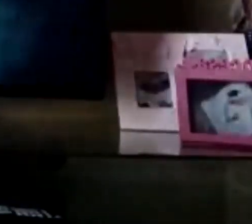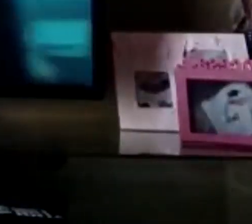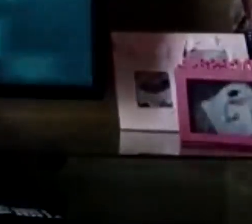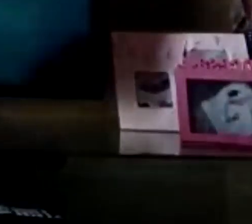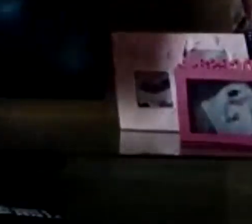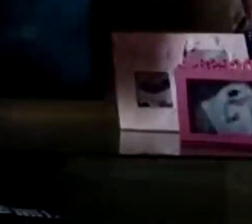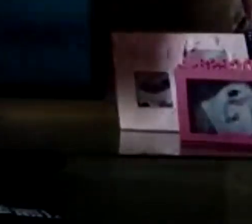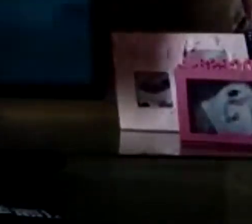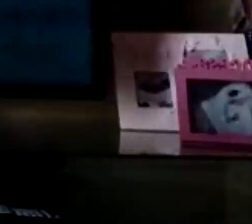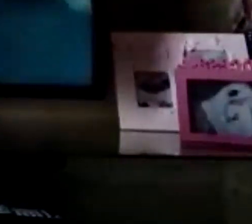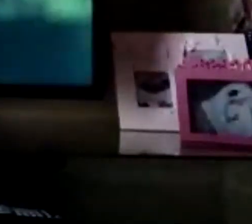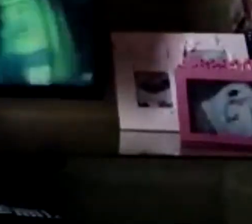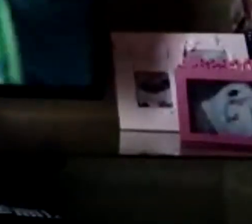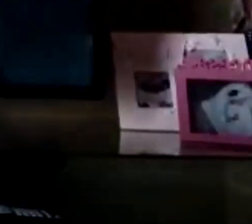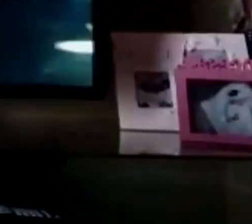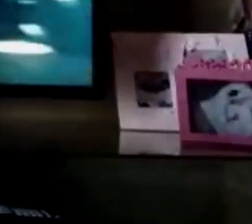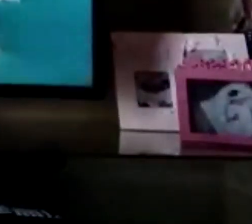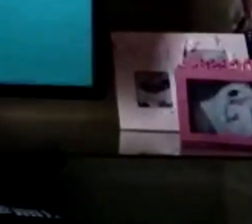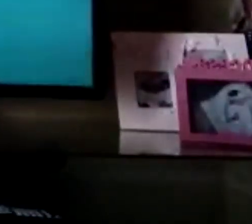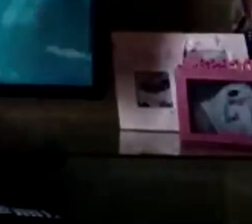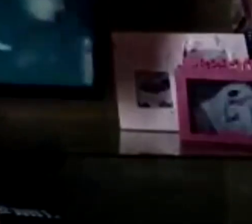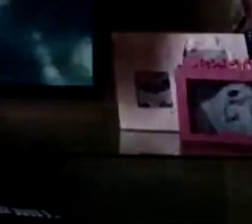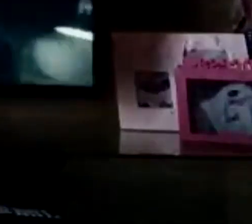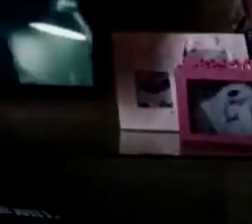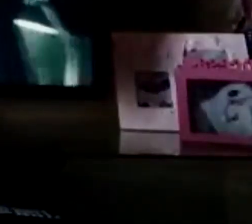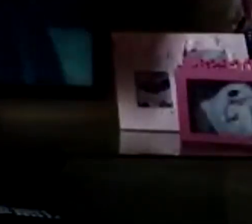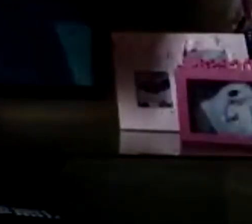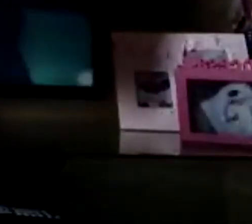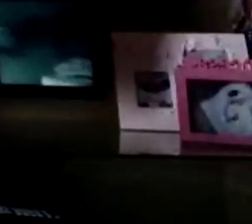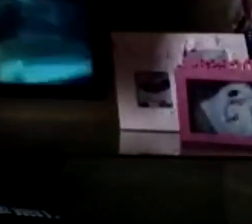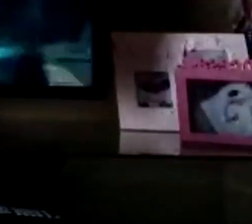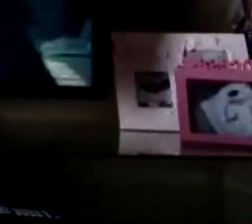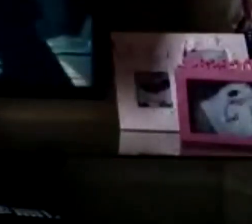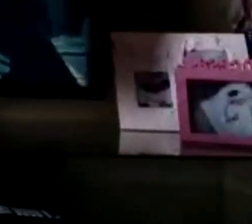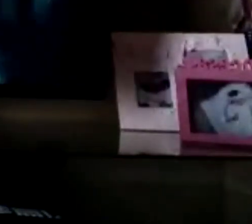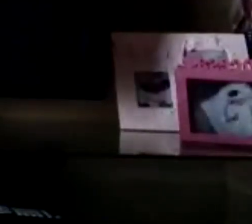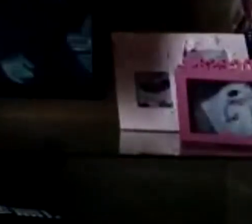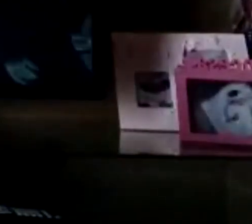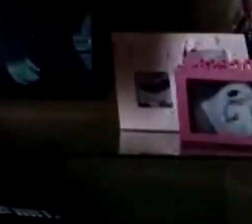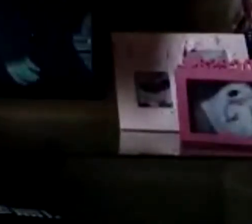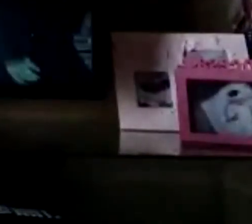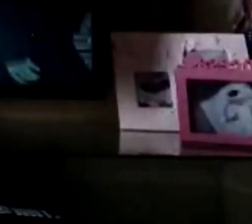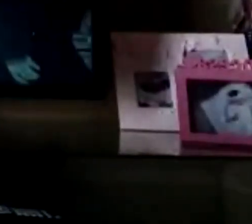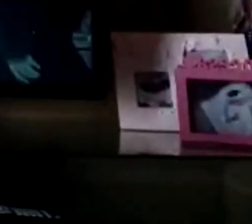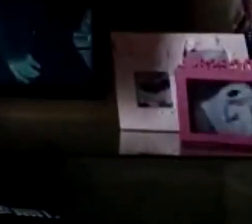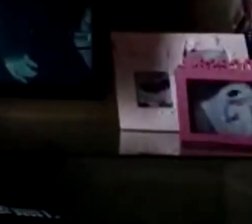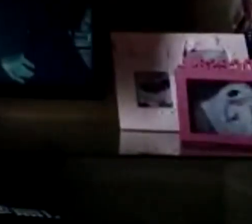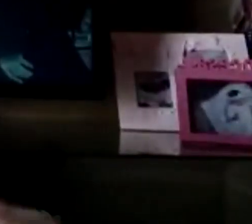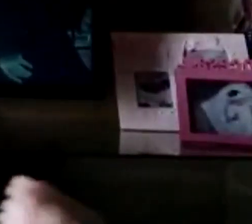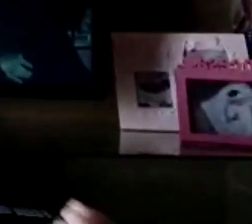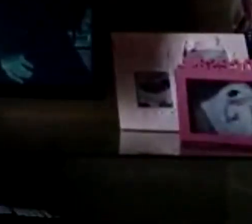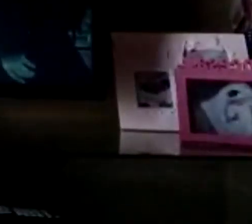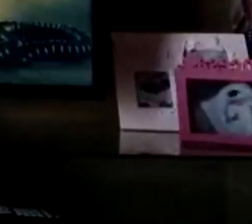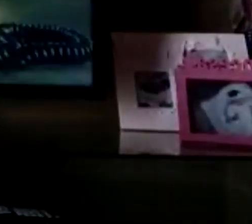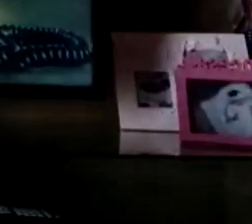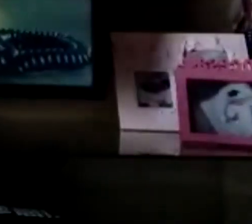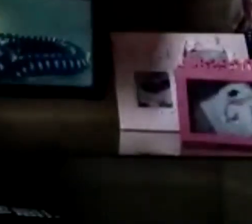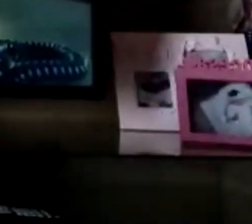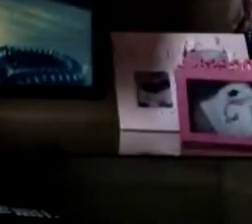a gente vai sair um pouco das variantes da América do Sul e vamos entrar nas variantes europeias. Então, um espanhol